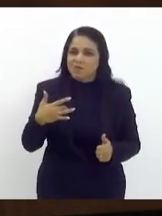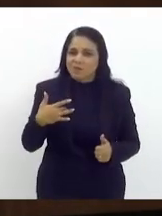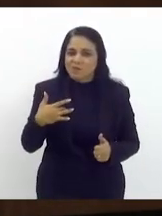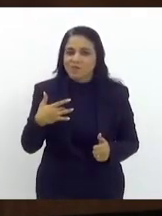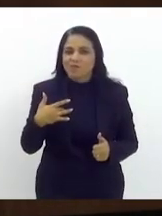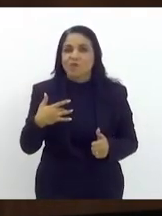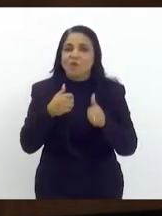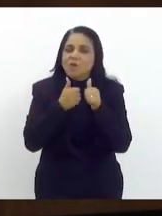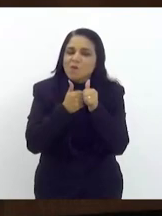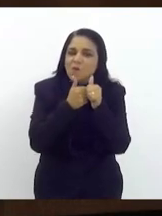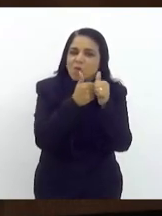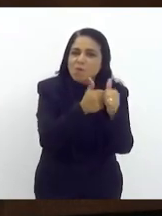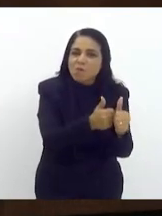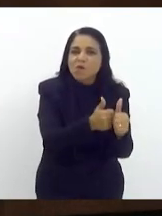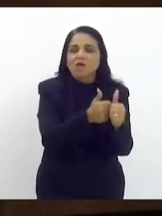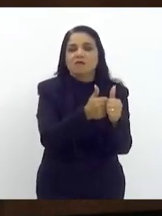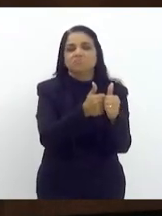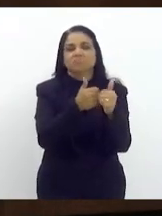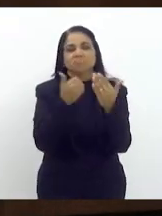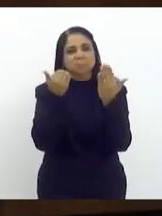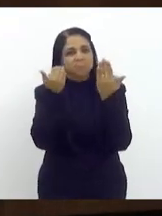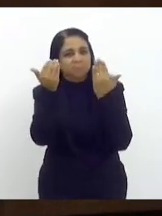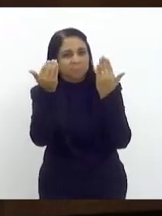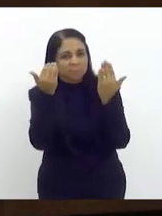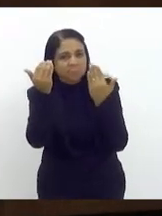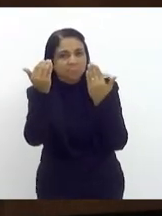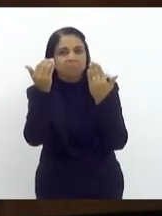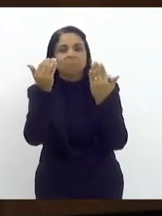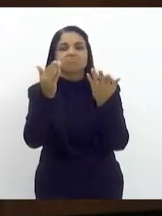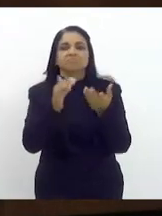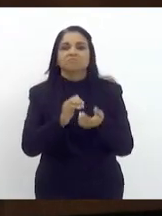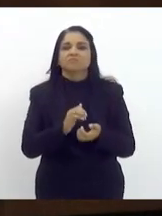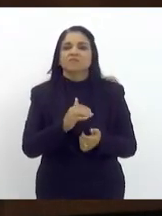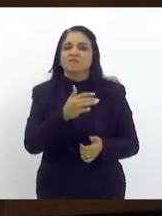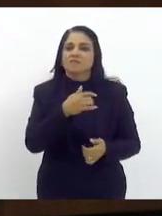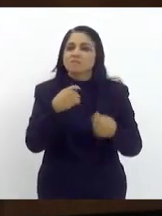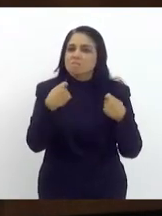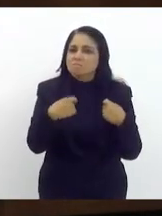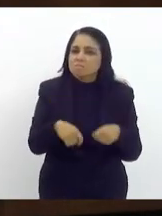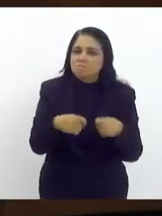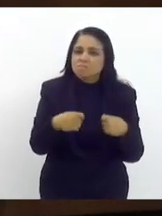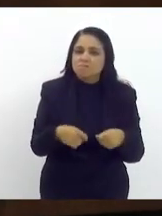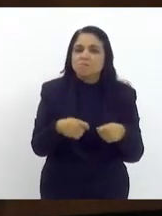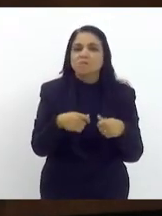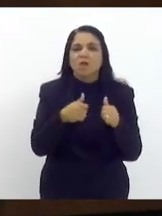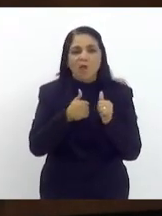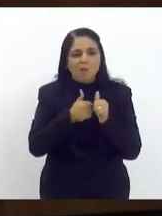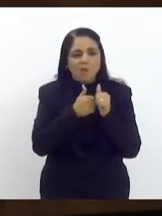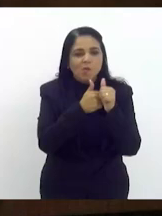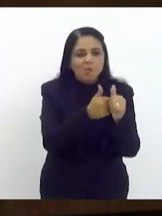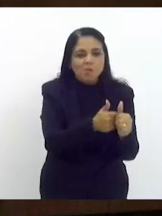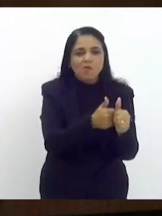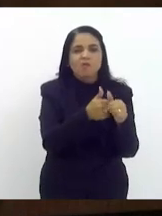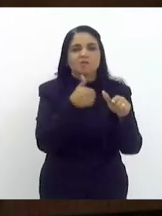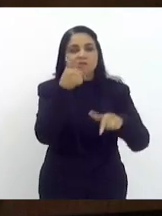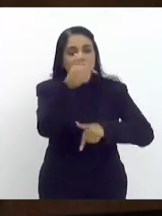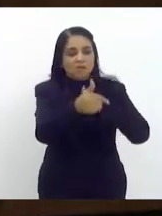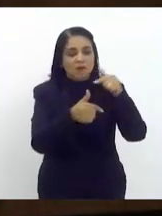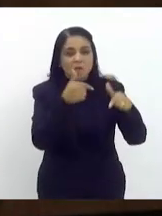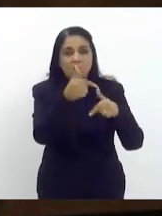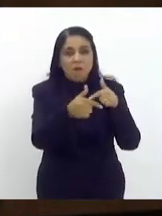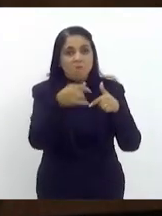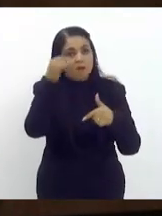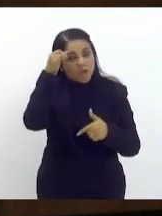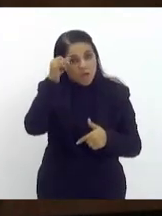necessidade do acompanhamento psicológico a necessidade de trabalhar de forma preventiva